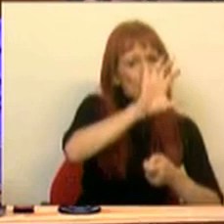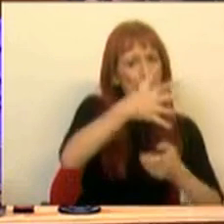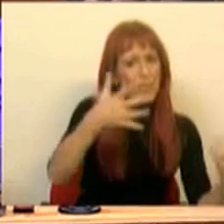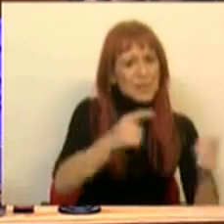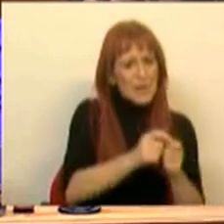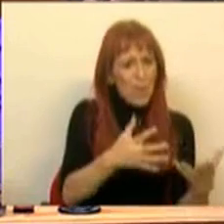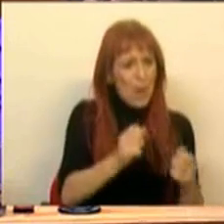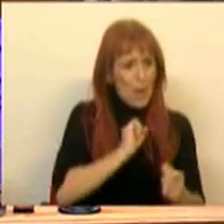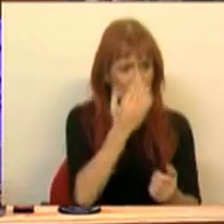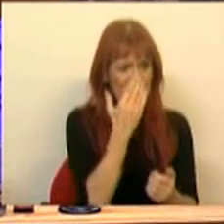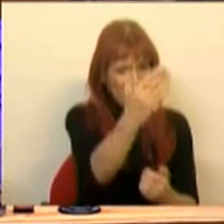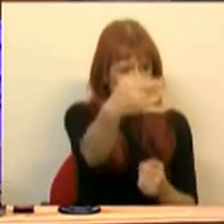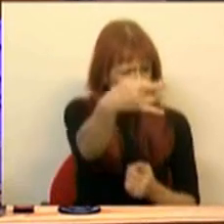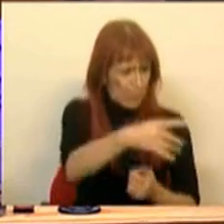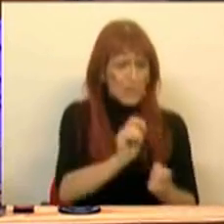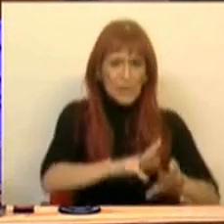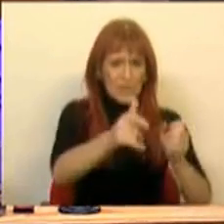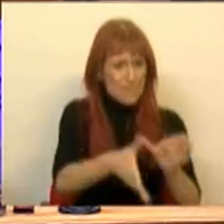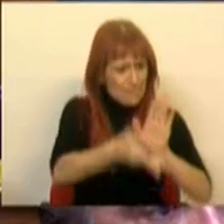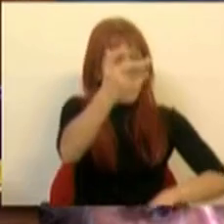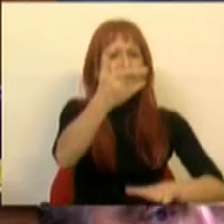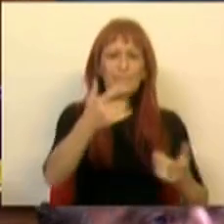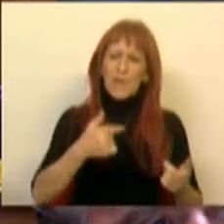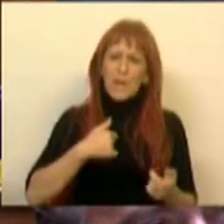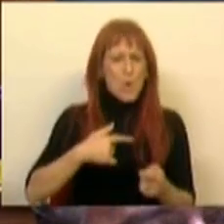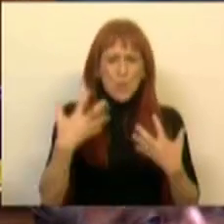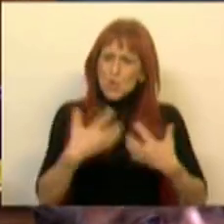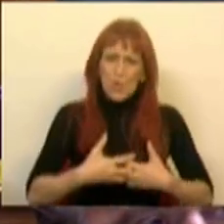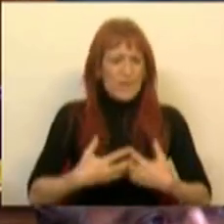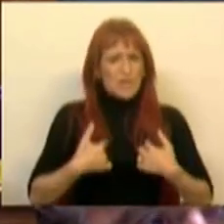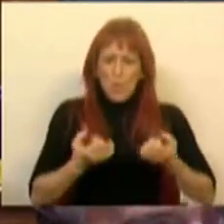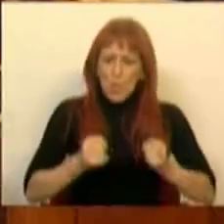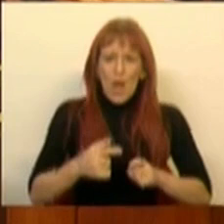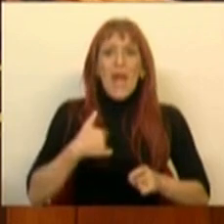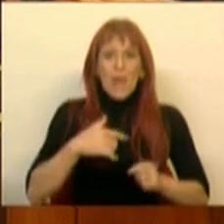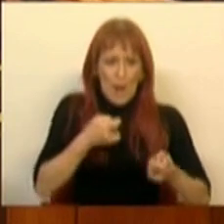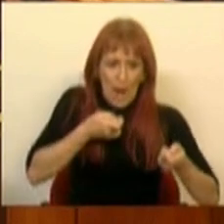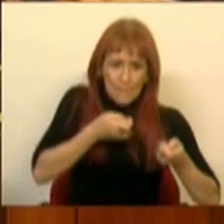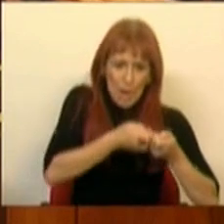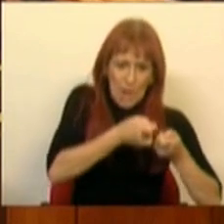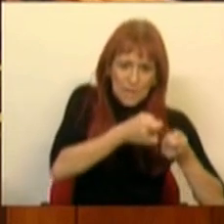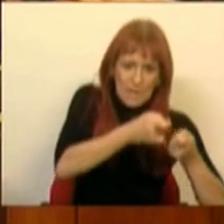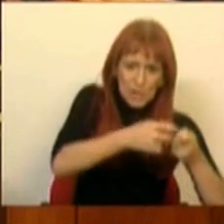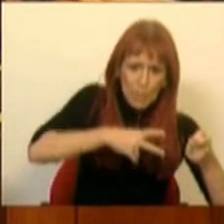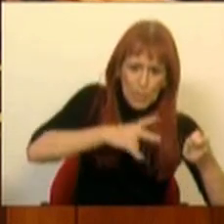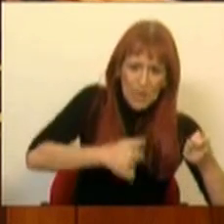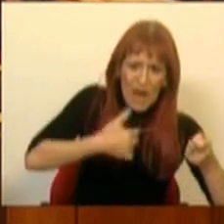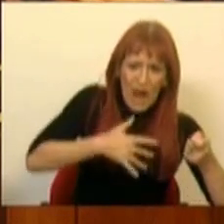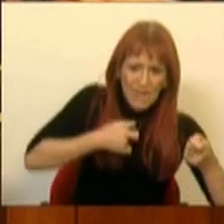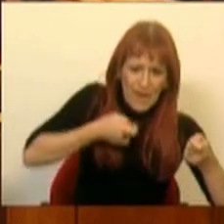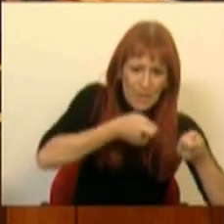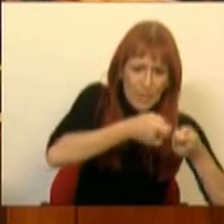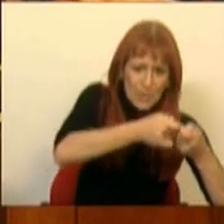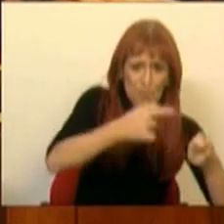países que estão à nossa frente e que são mais desenvolvidos? Eu não tenho dúvidas nenhumas, eu quero me aproximar, Portugal quer se